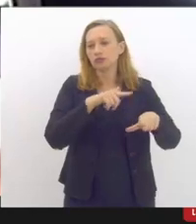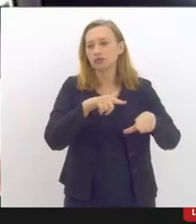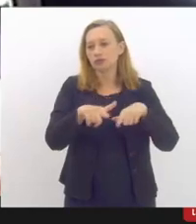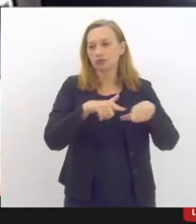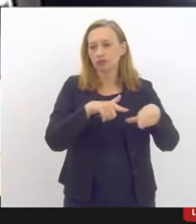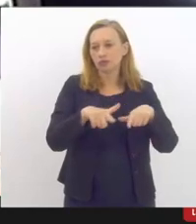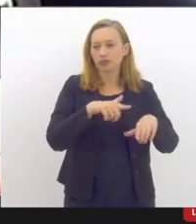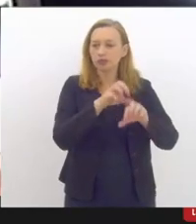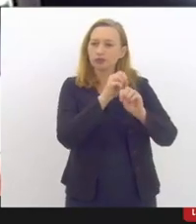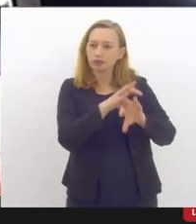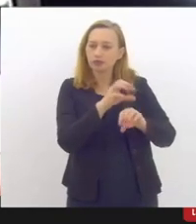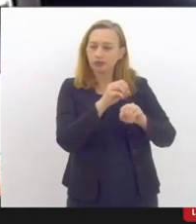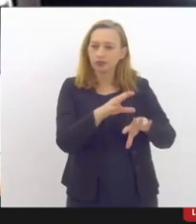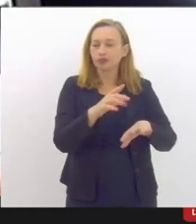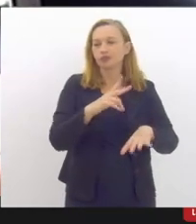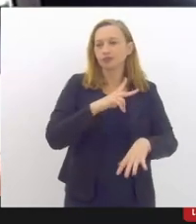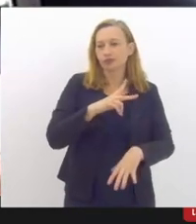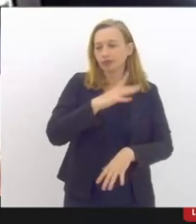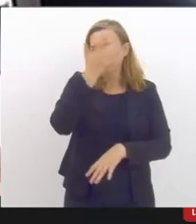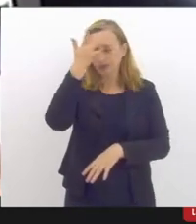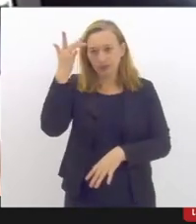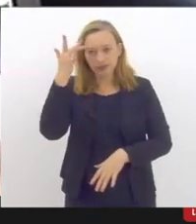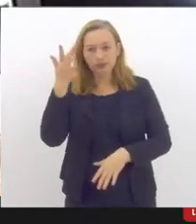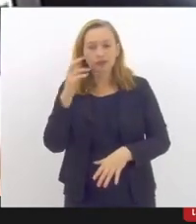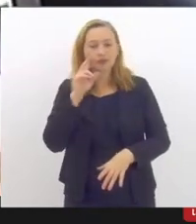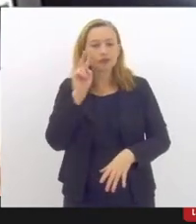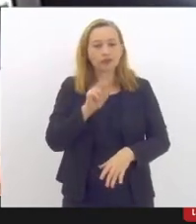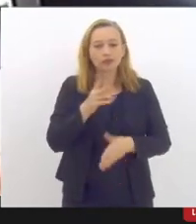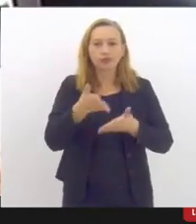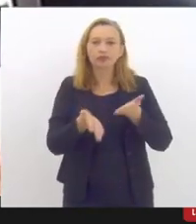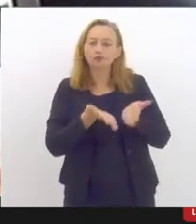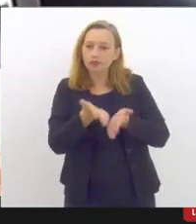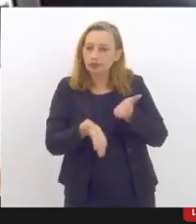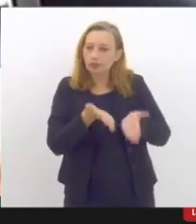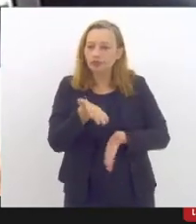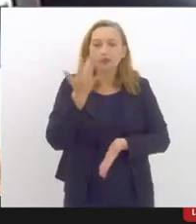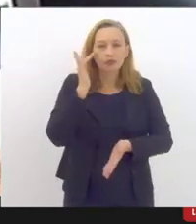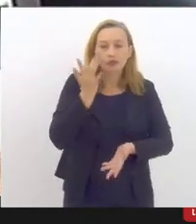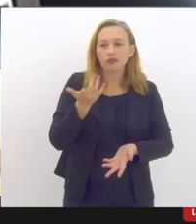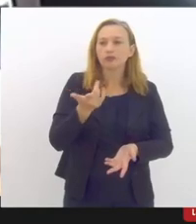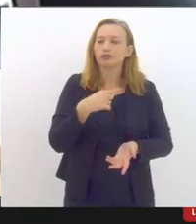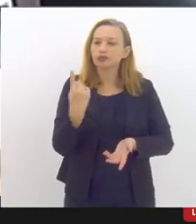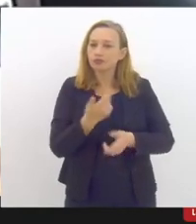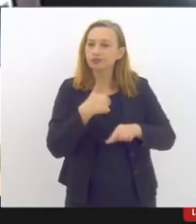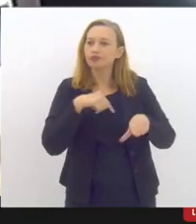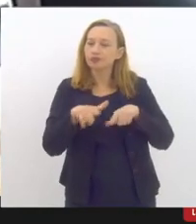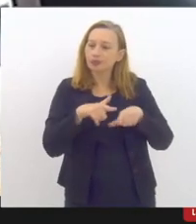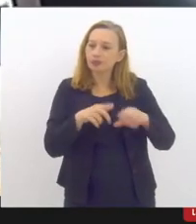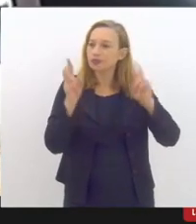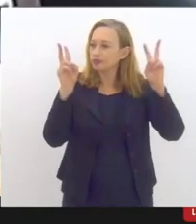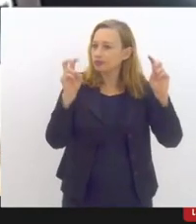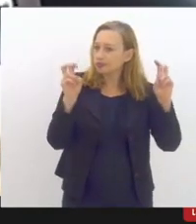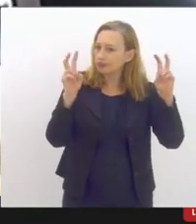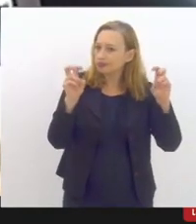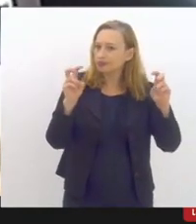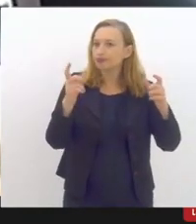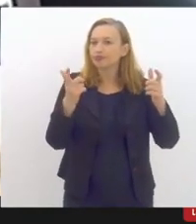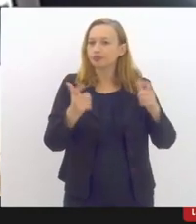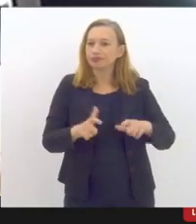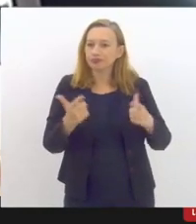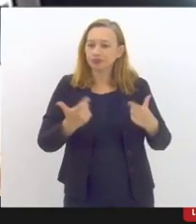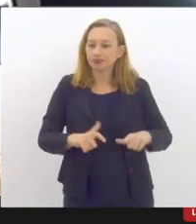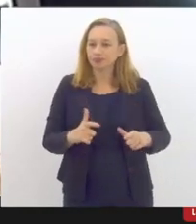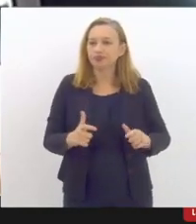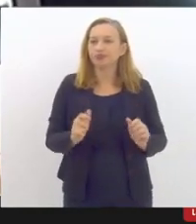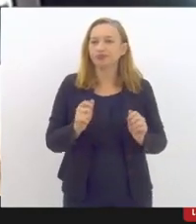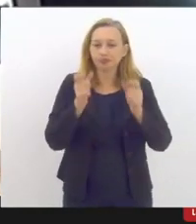e da própria saúde mental e que a gente precisa olhar com muito cuidado. Então, acho que quando a gente trabalha essa questão intersetorial, precisa estar